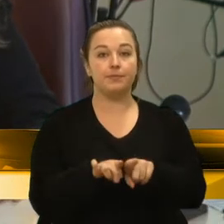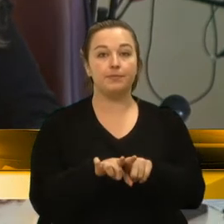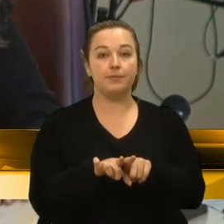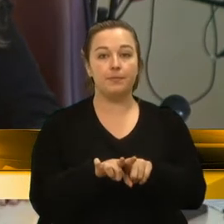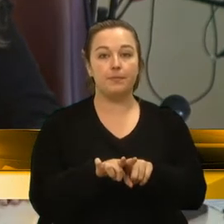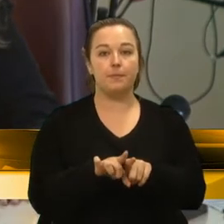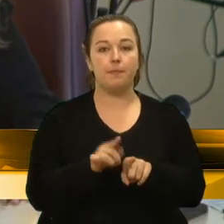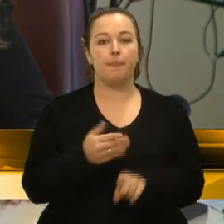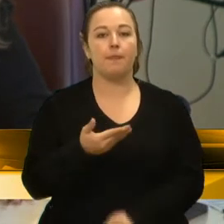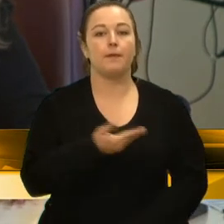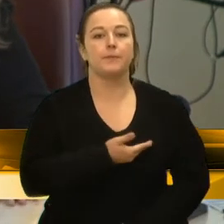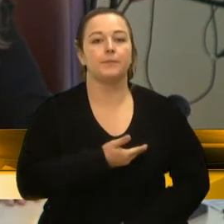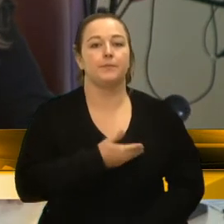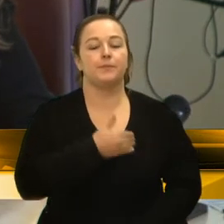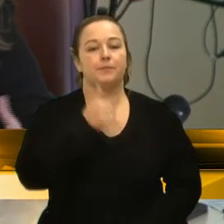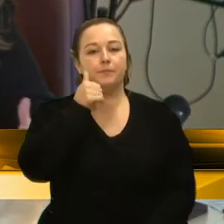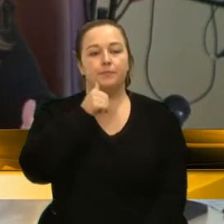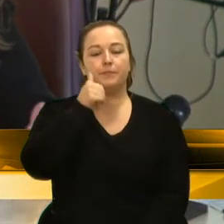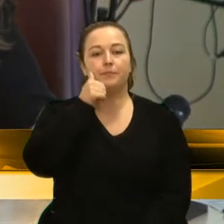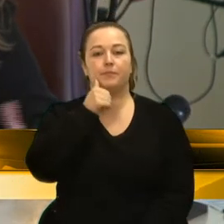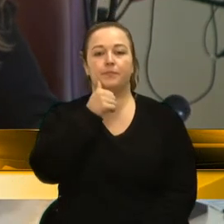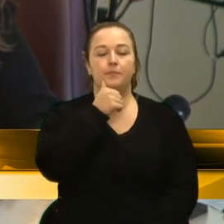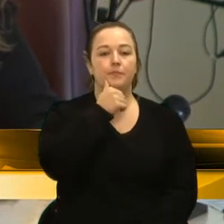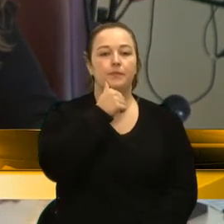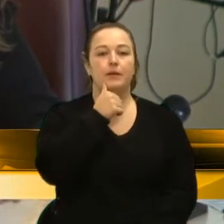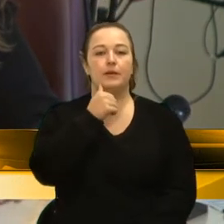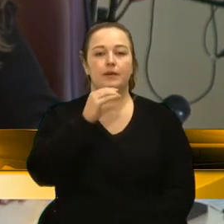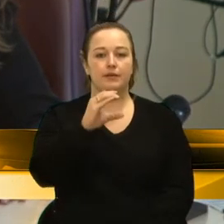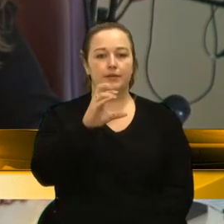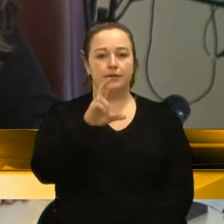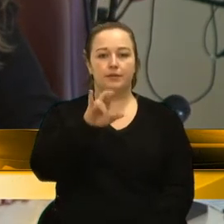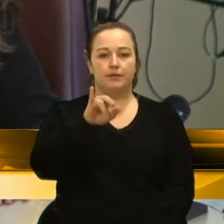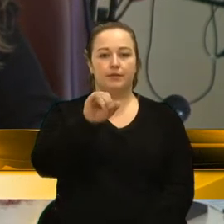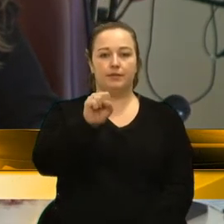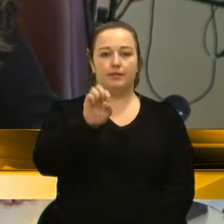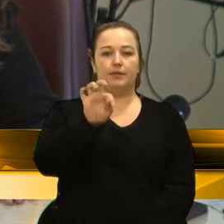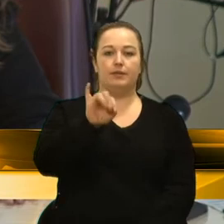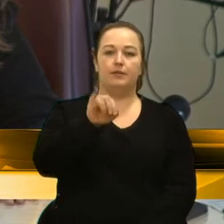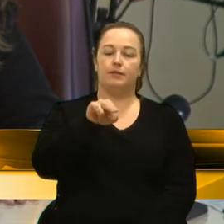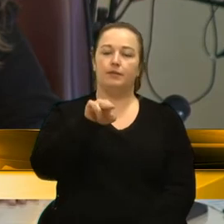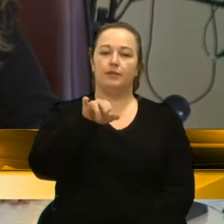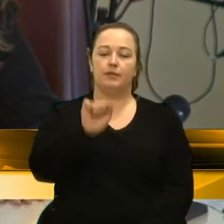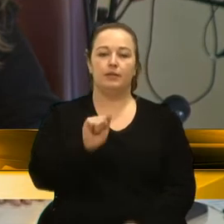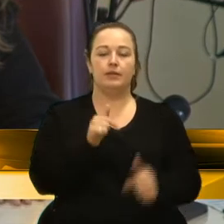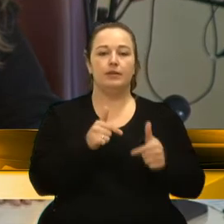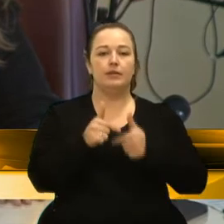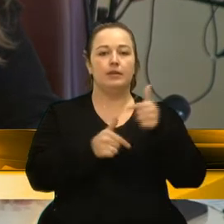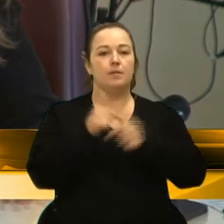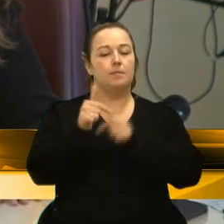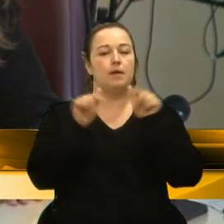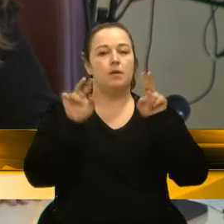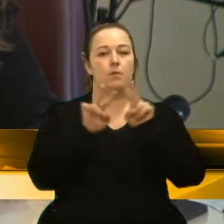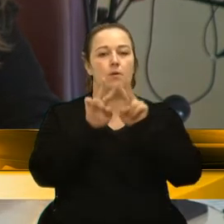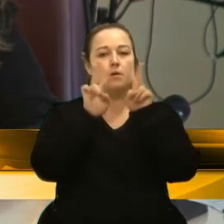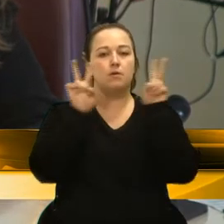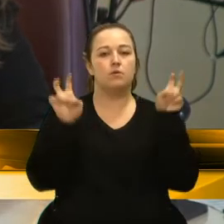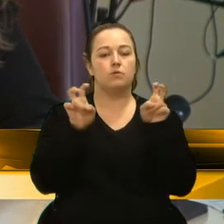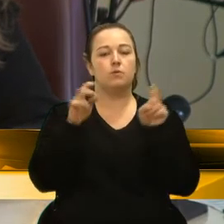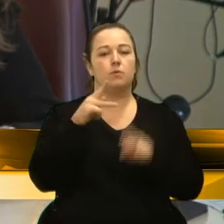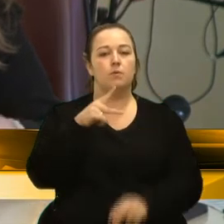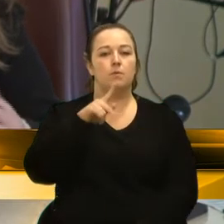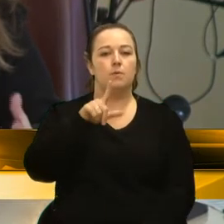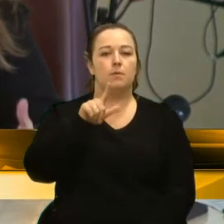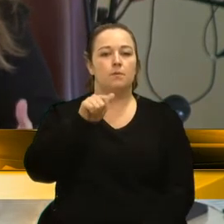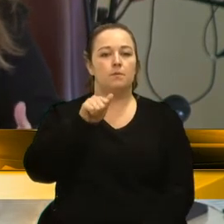Caxias do a Cristina Lizotti, que é uma das grandes responsáveis pelo tratamento de plasma convalescente. Então, penso que foi um...